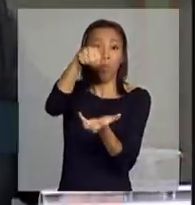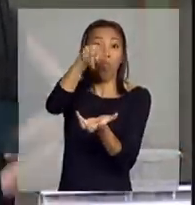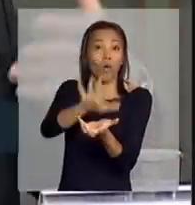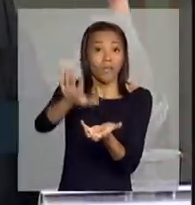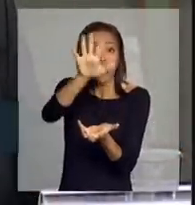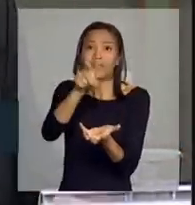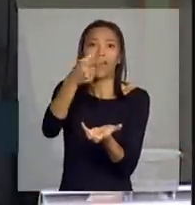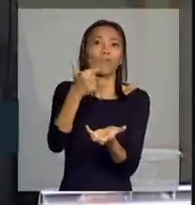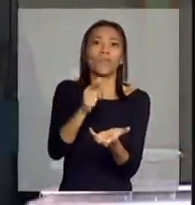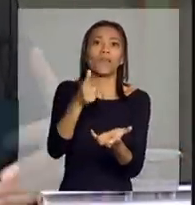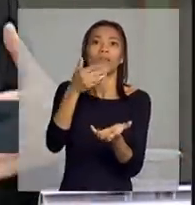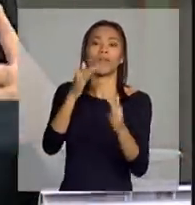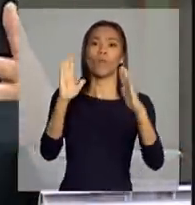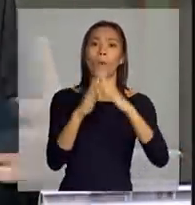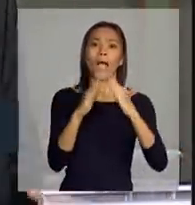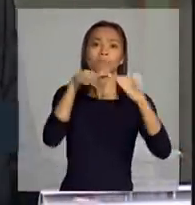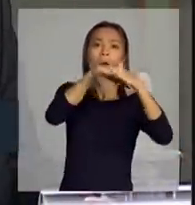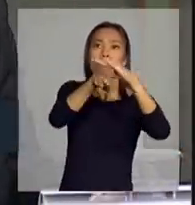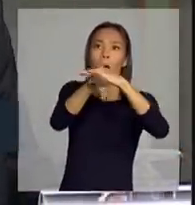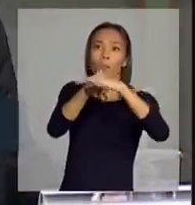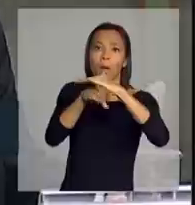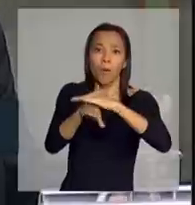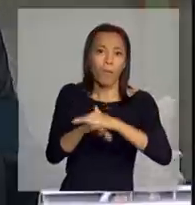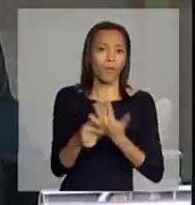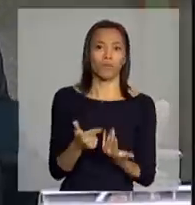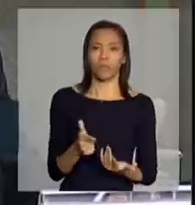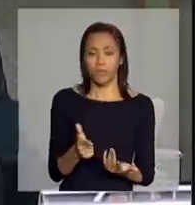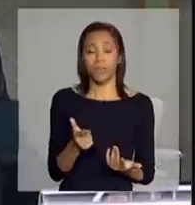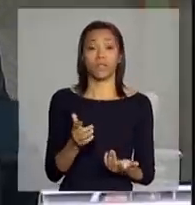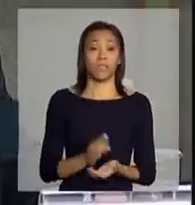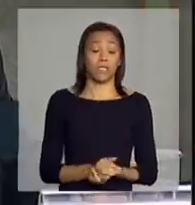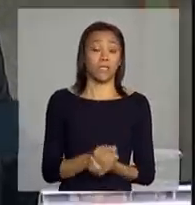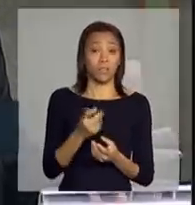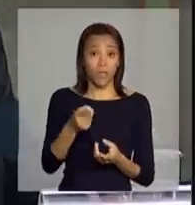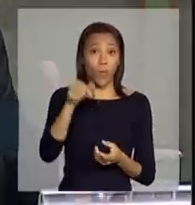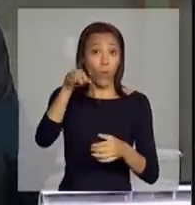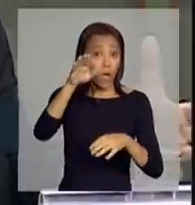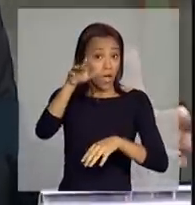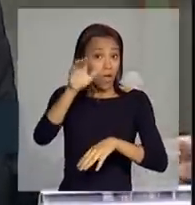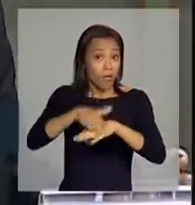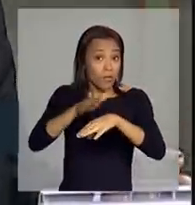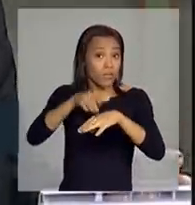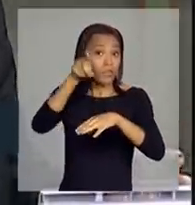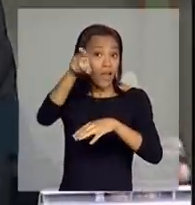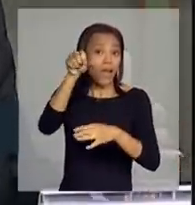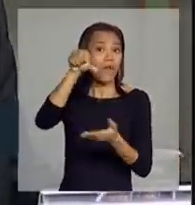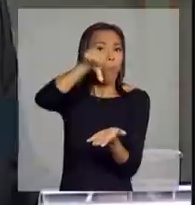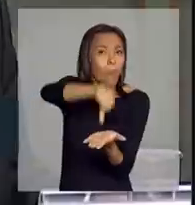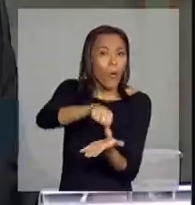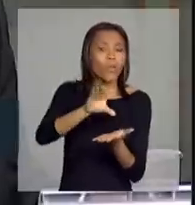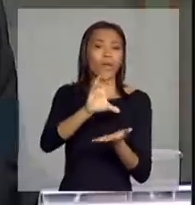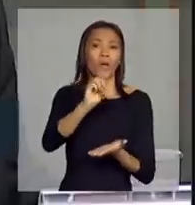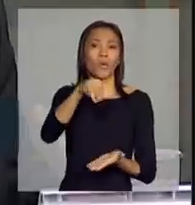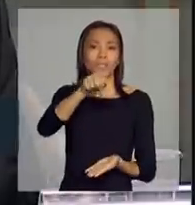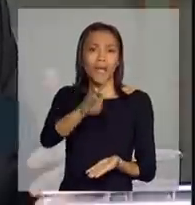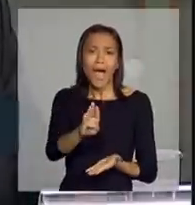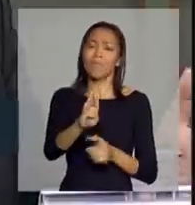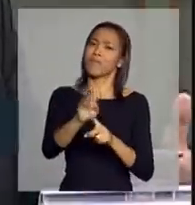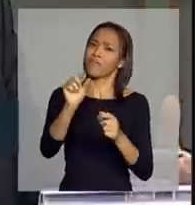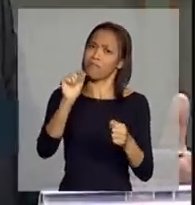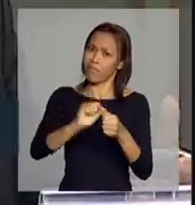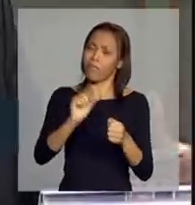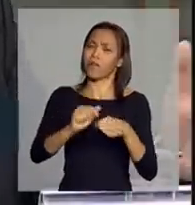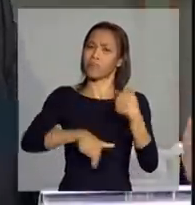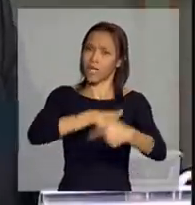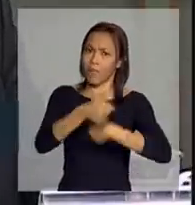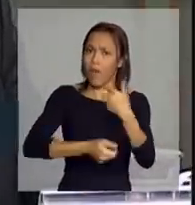para receber, para fazer o ensacamento. O superintendente da Conab faz um trabalho extraordinário, é importante que se diga isso, e